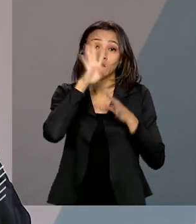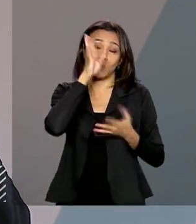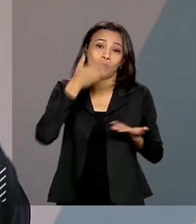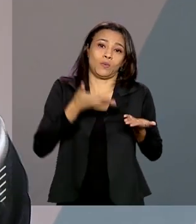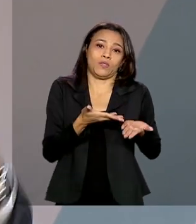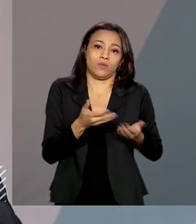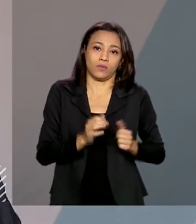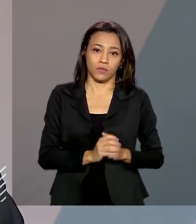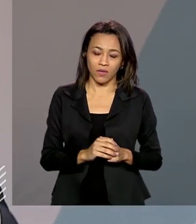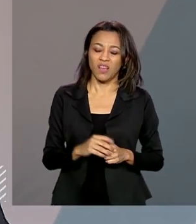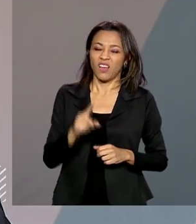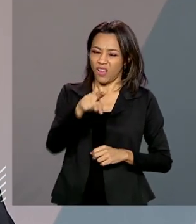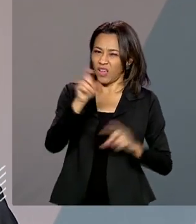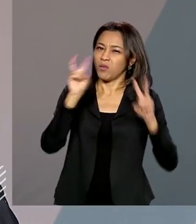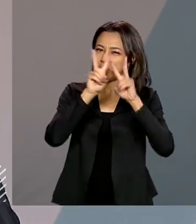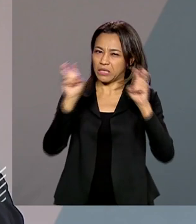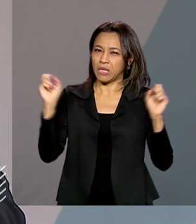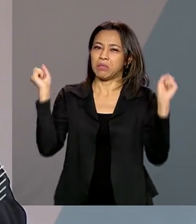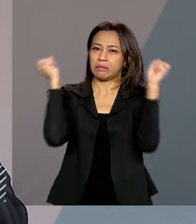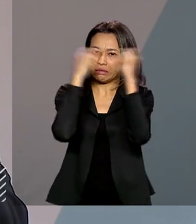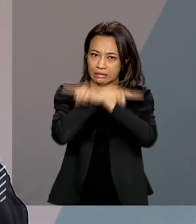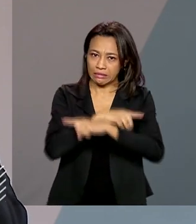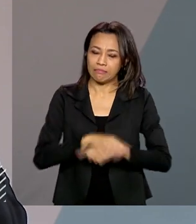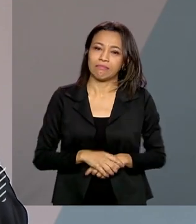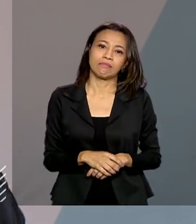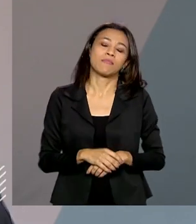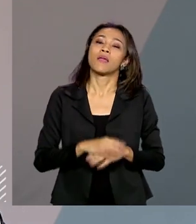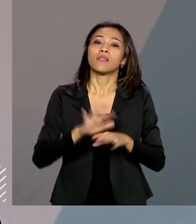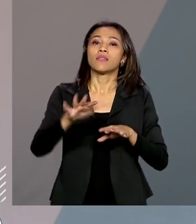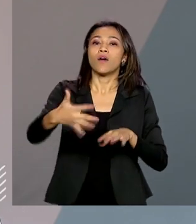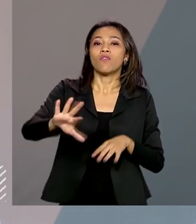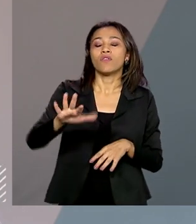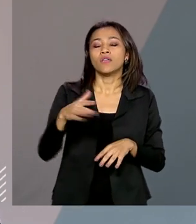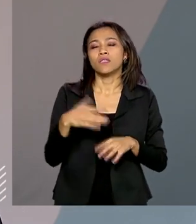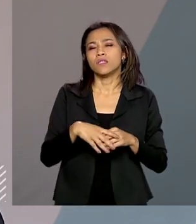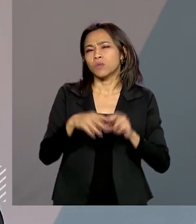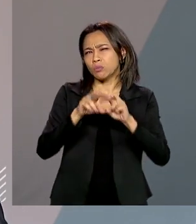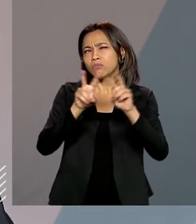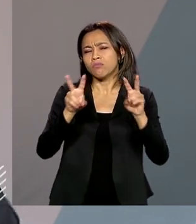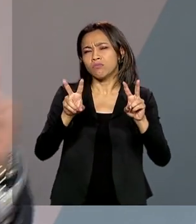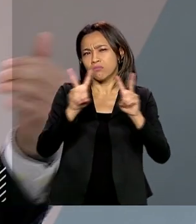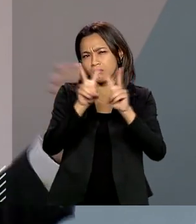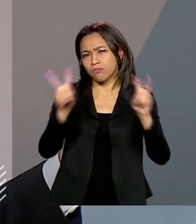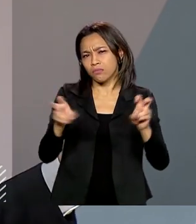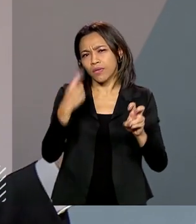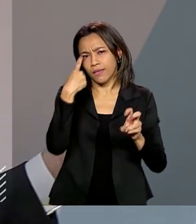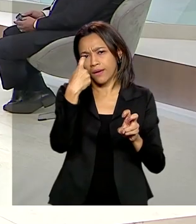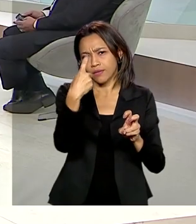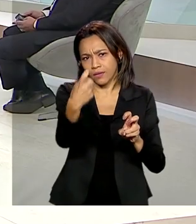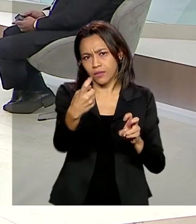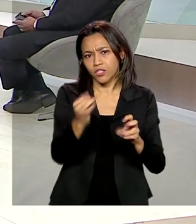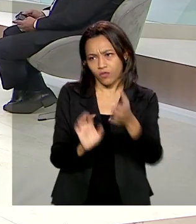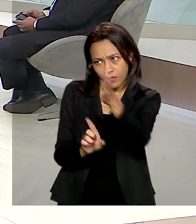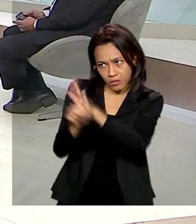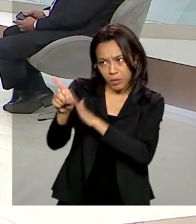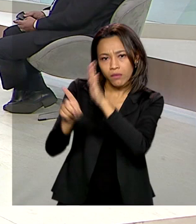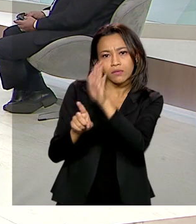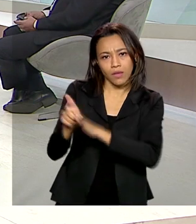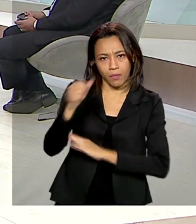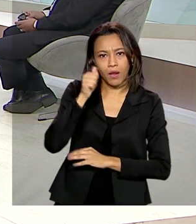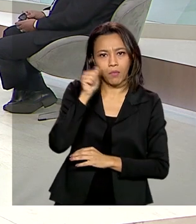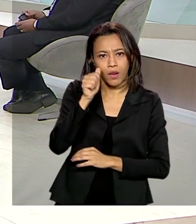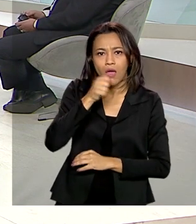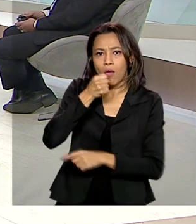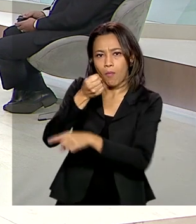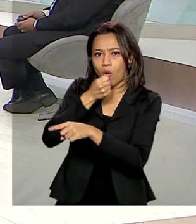mas para aproximar esse tema da população, talvez uma questão interessante que deva ser feita, e eu vou fazer lá para a Vanessa, em São Paulo, é o